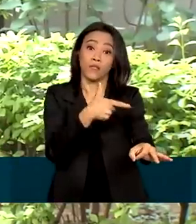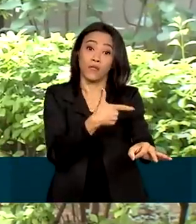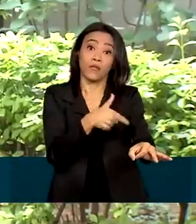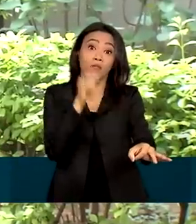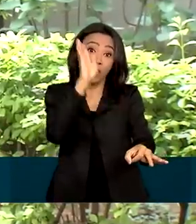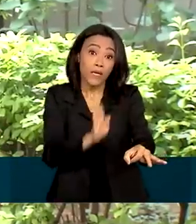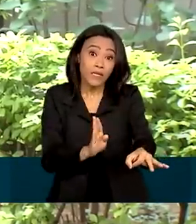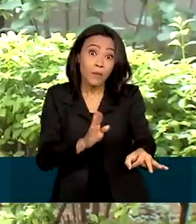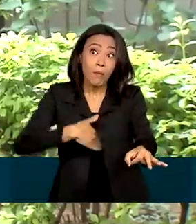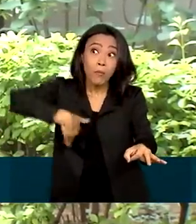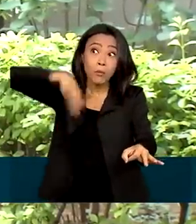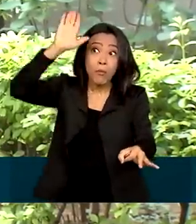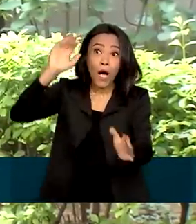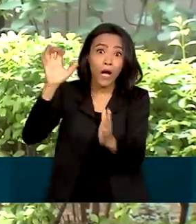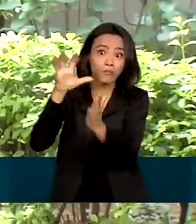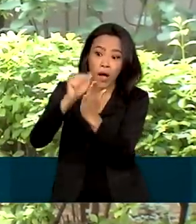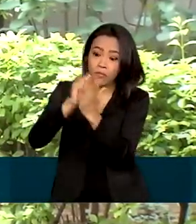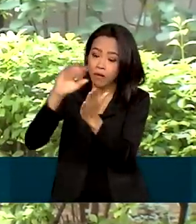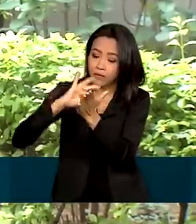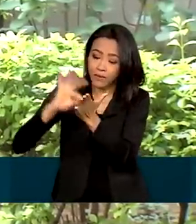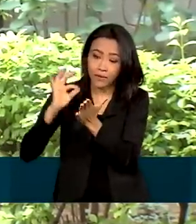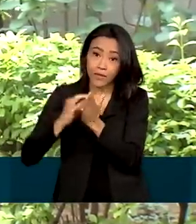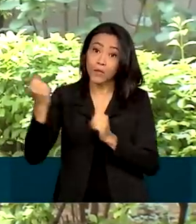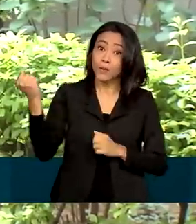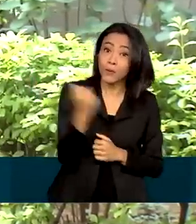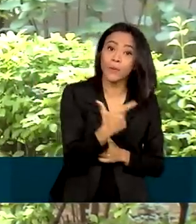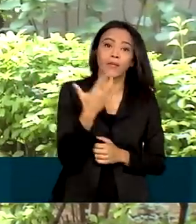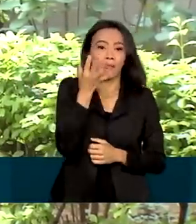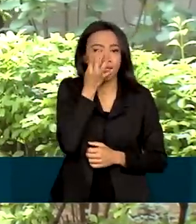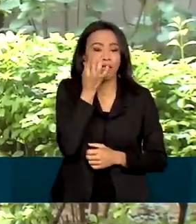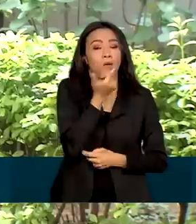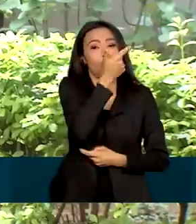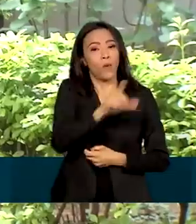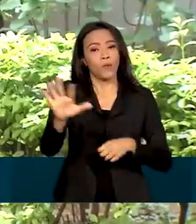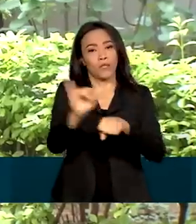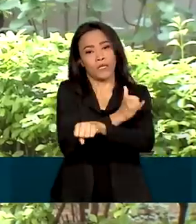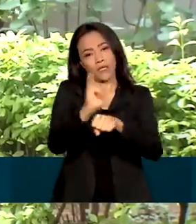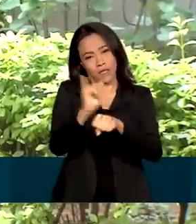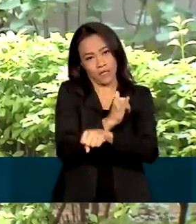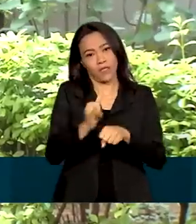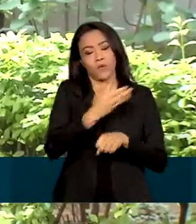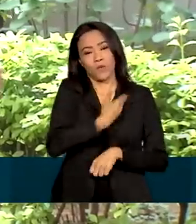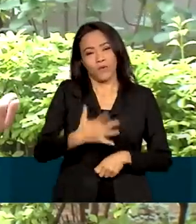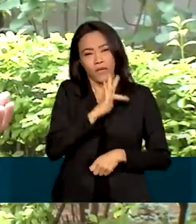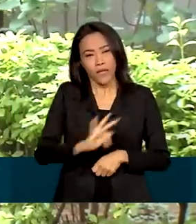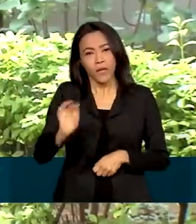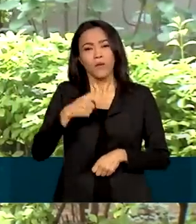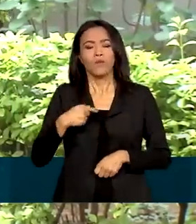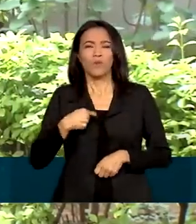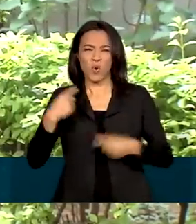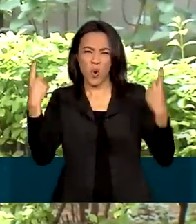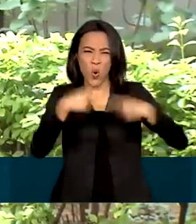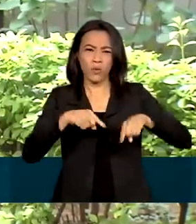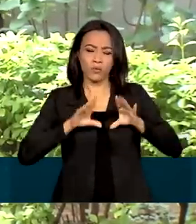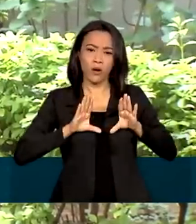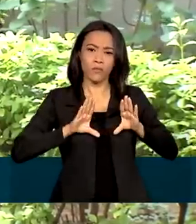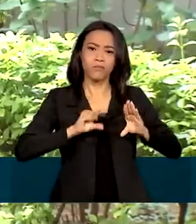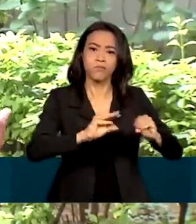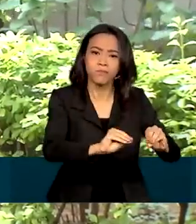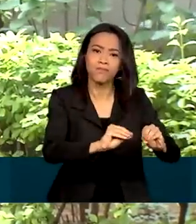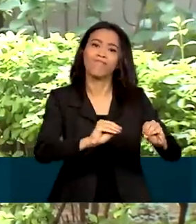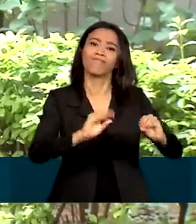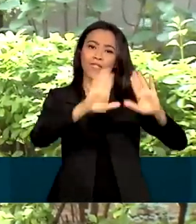matrículas do que os presenciais. Outra ação do governo federal foi combater o assédio sexual nas escolas públicas e particulares.